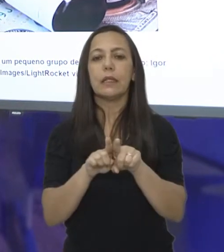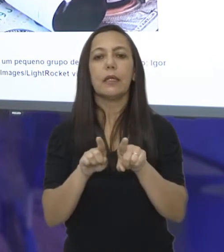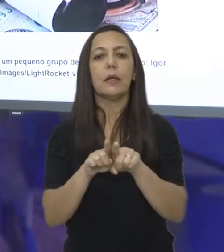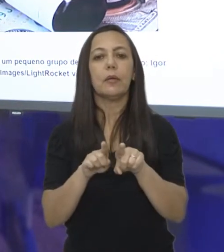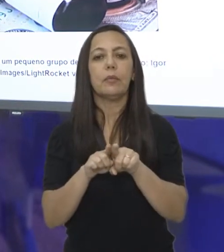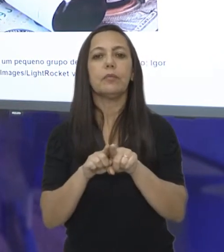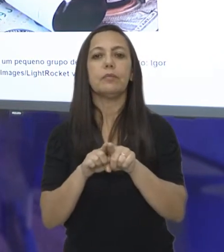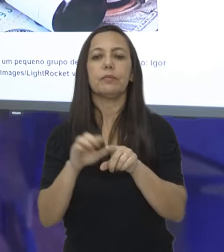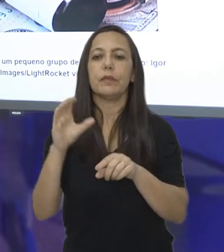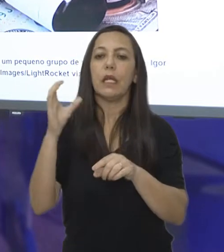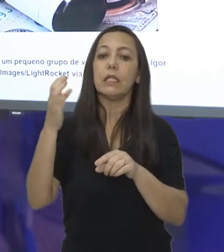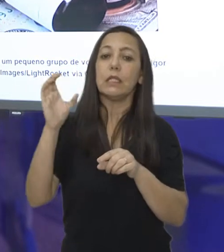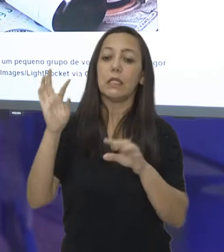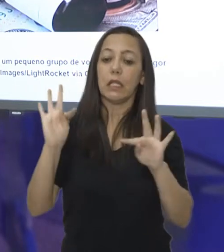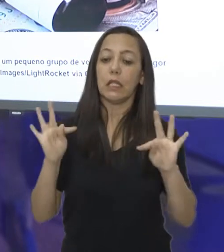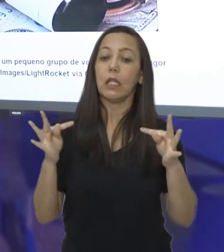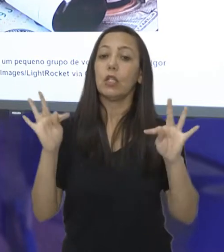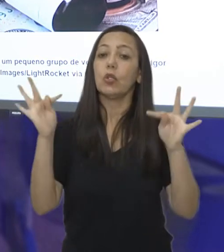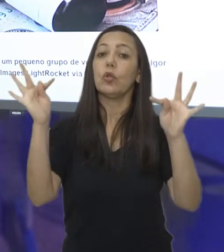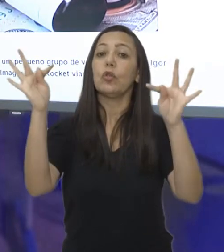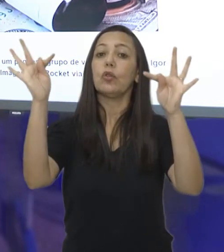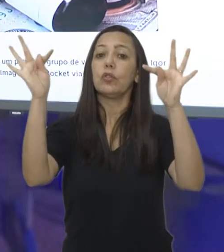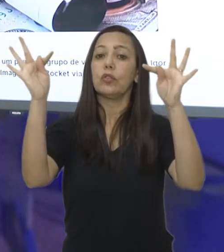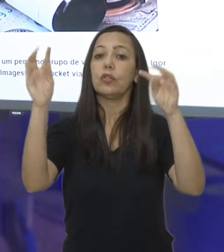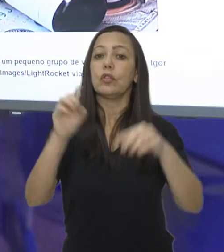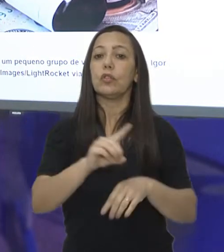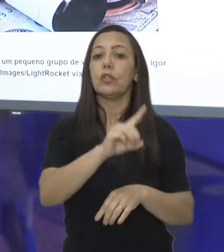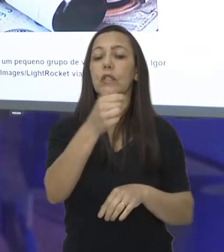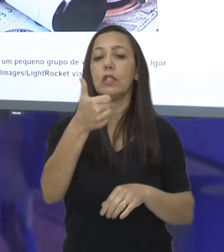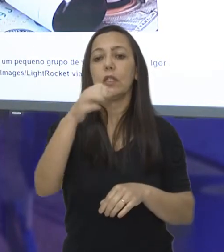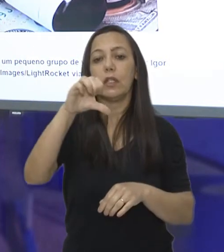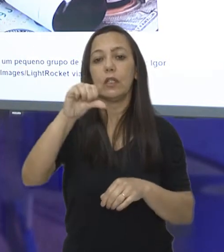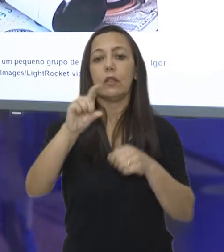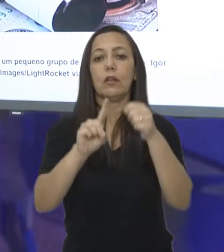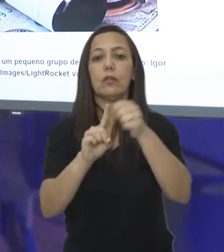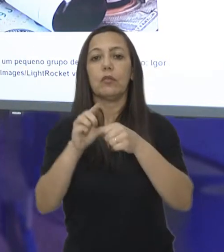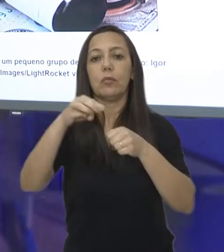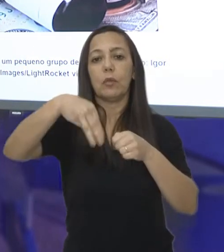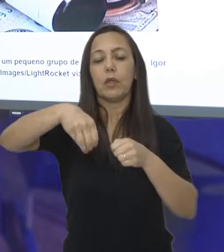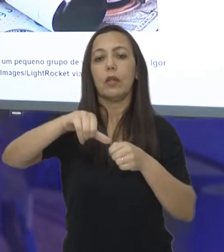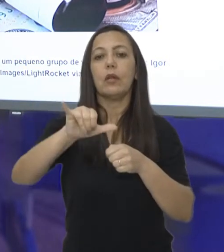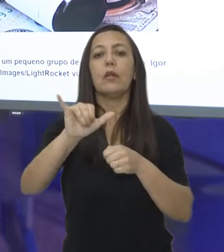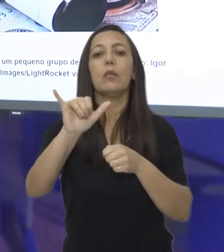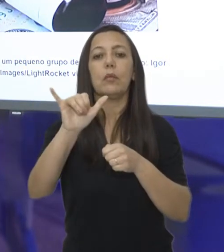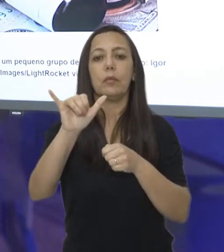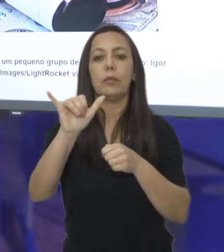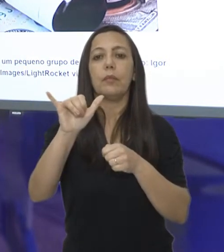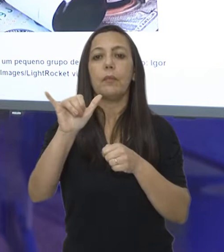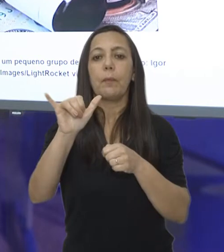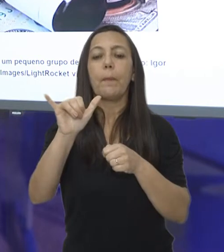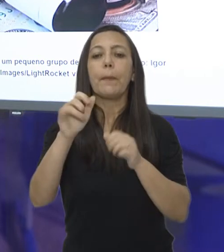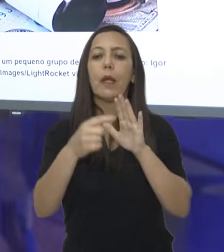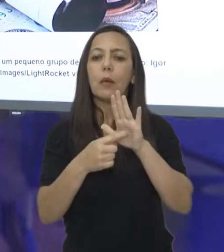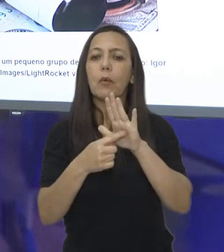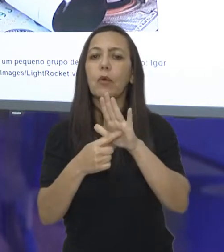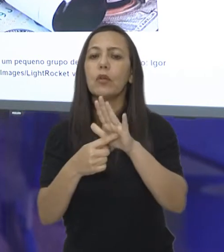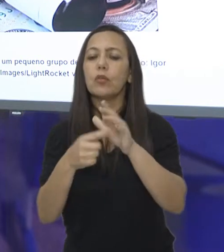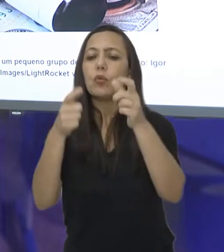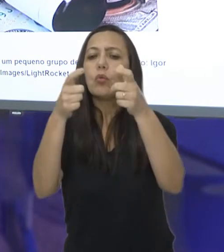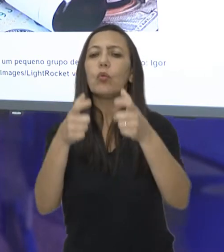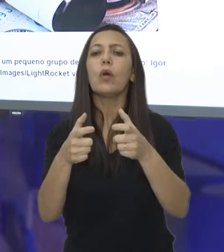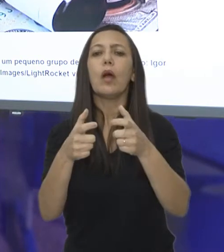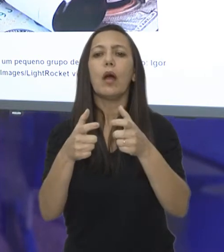Ciência e tecnologia, 19 de maio de 2020, está na parte da sessão onde essa notícia vai ser